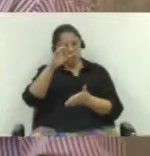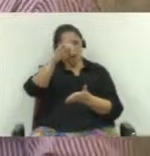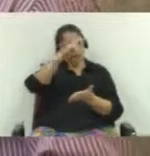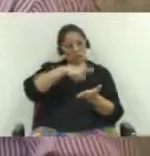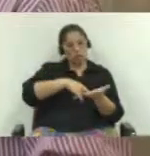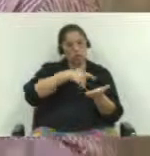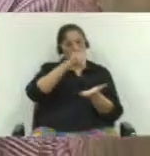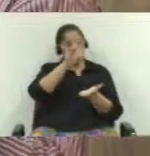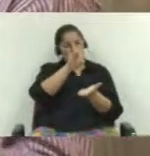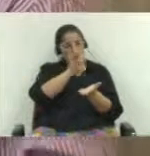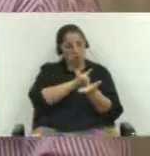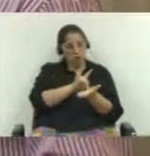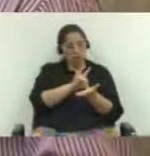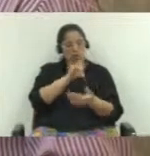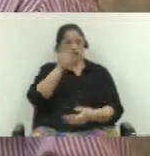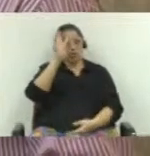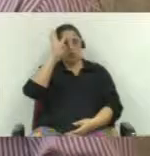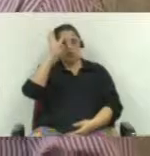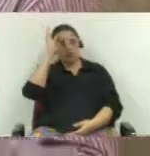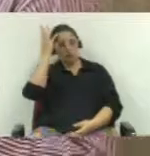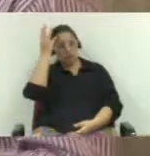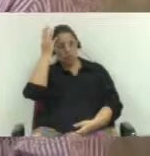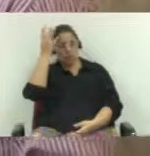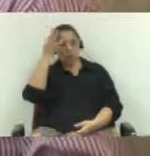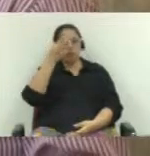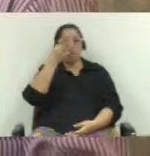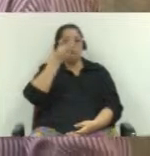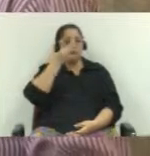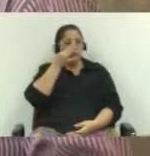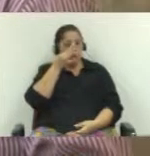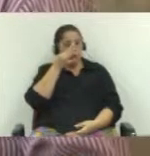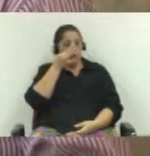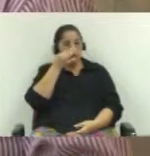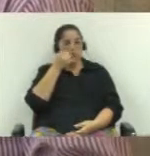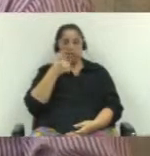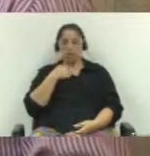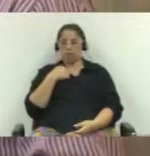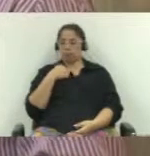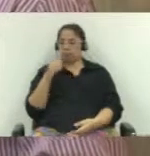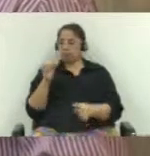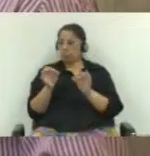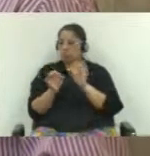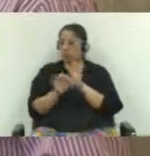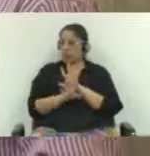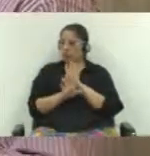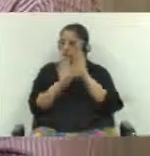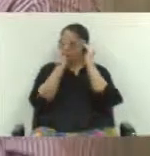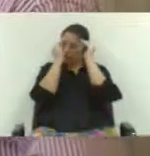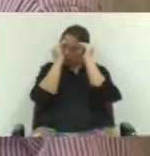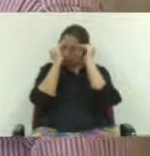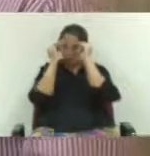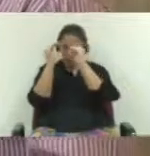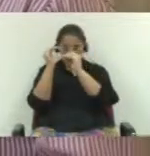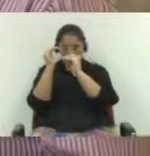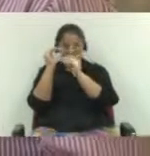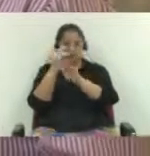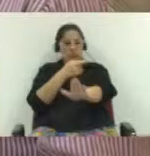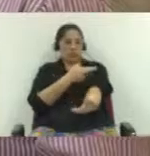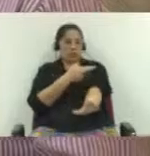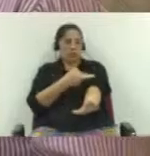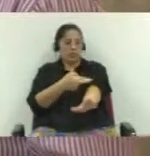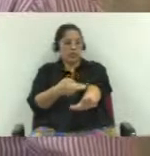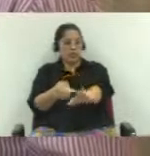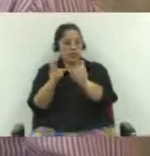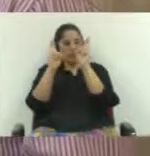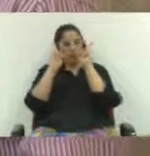que toda vez que a Câmara solicitou qualquer informação, seja por ofício, seja por requerimento, seja presencialmente,